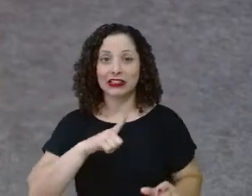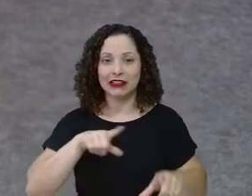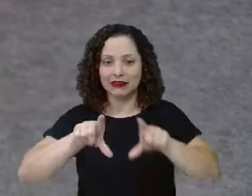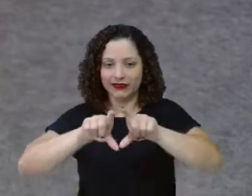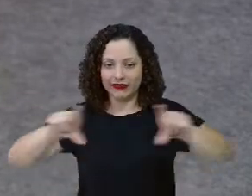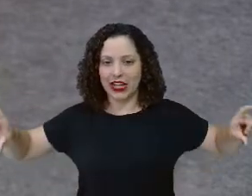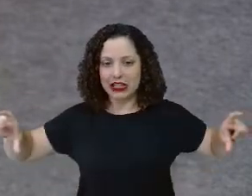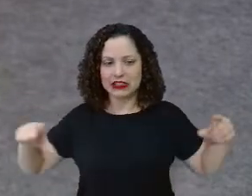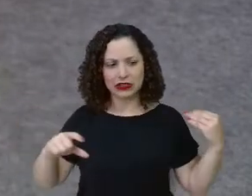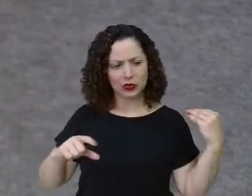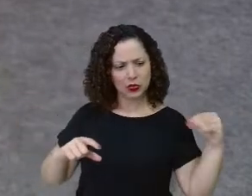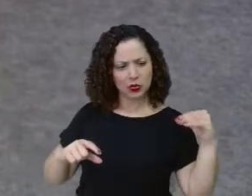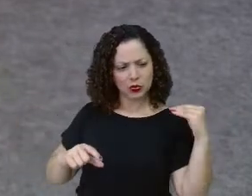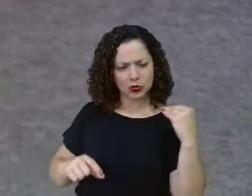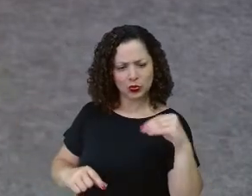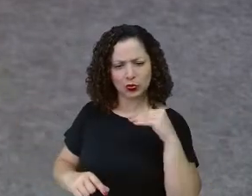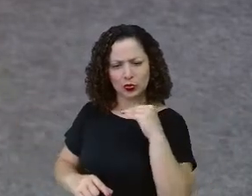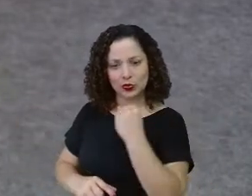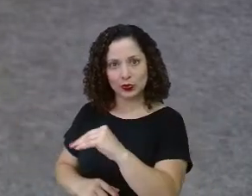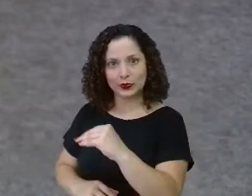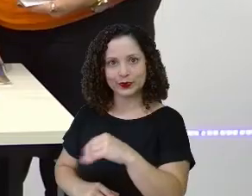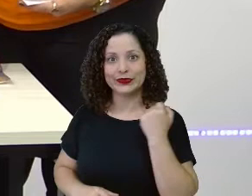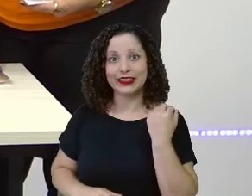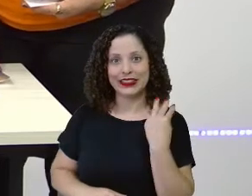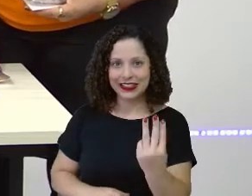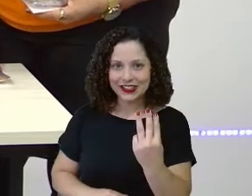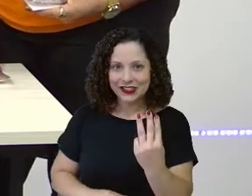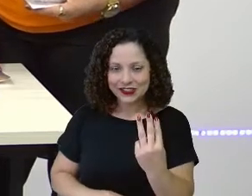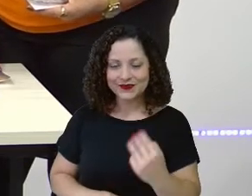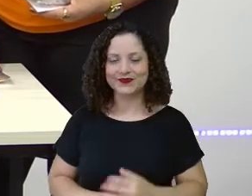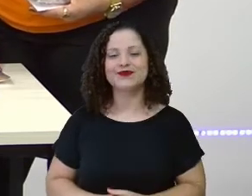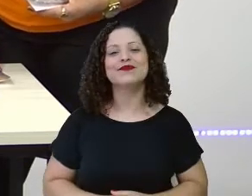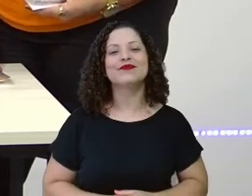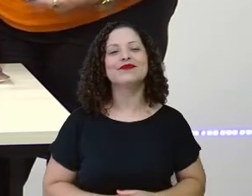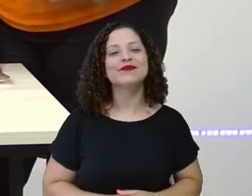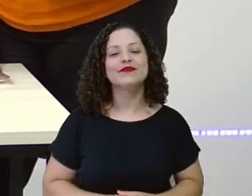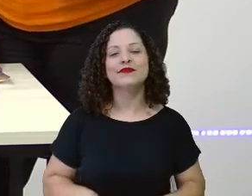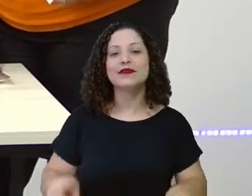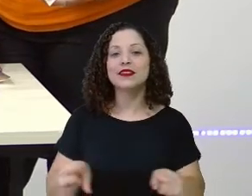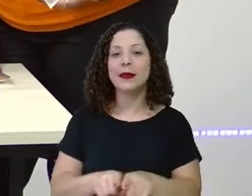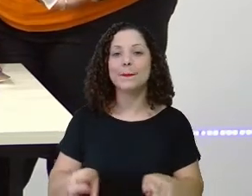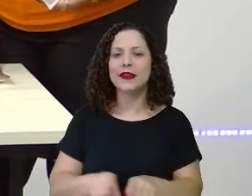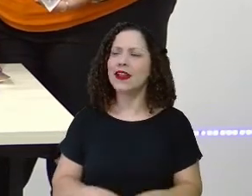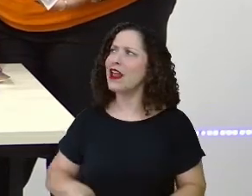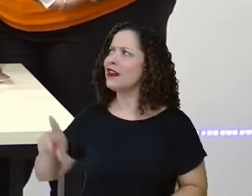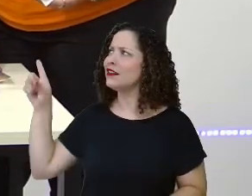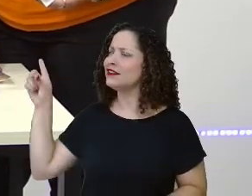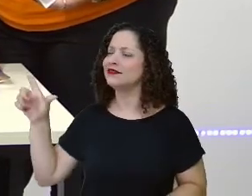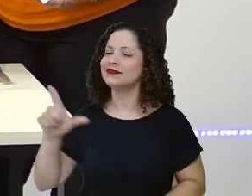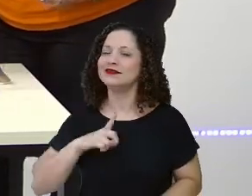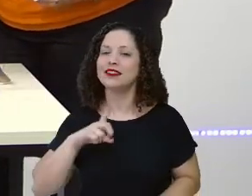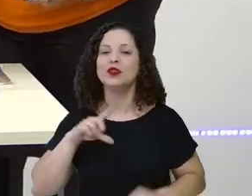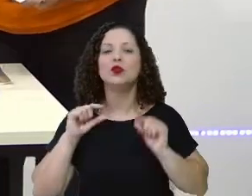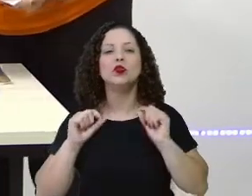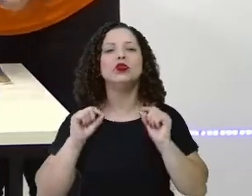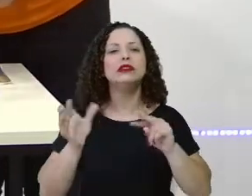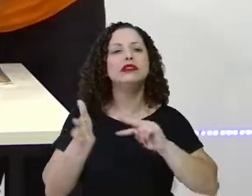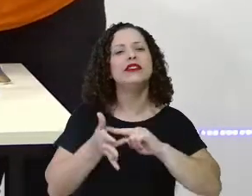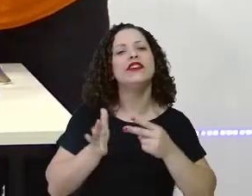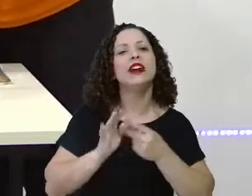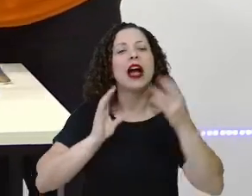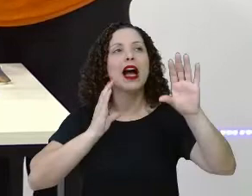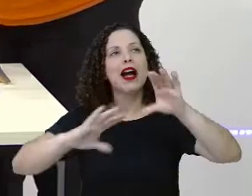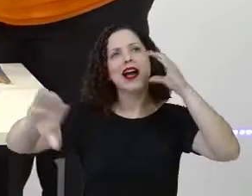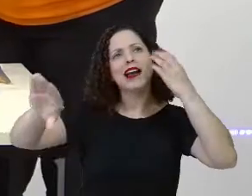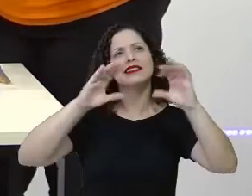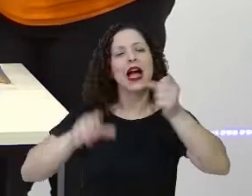Uma, duas, três! E aqui tem a imagem que significa cantar, não é isso? Vamos fazer esse aqui